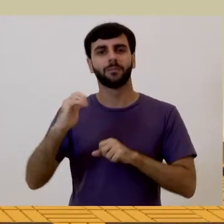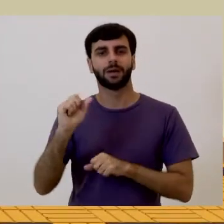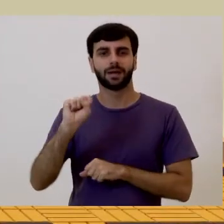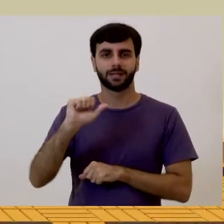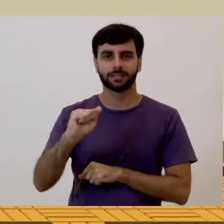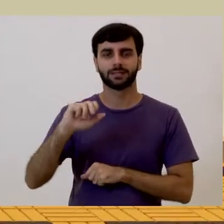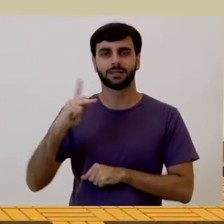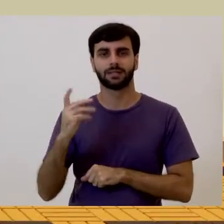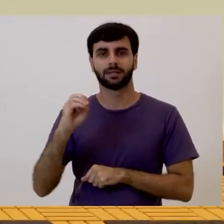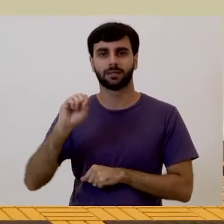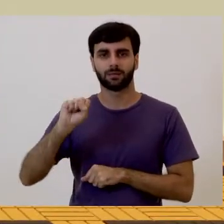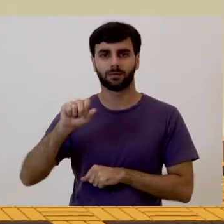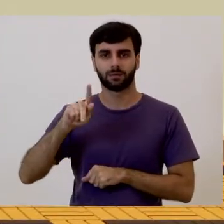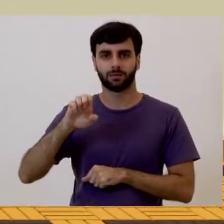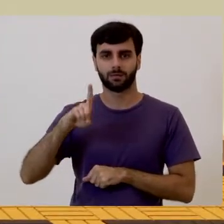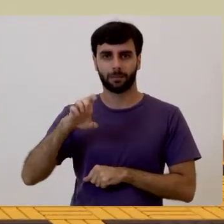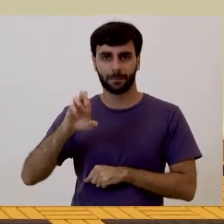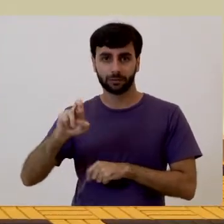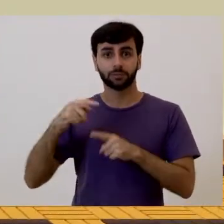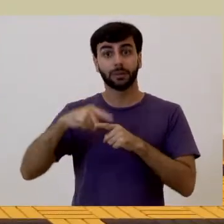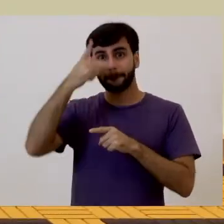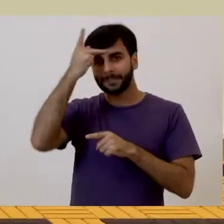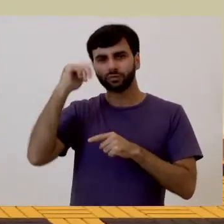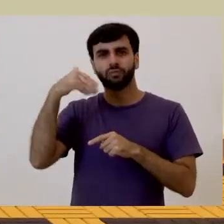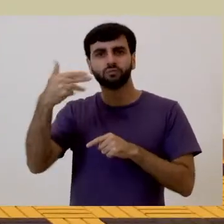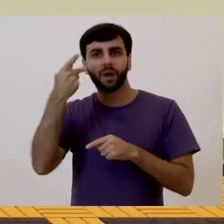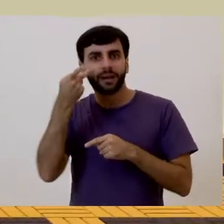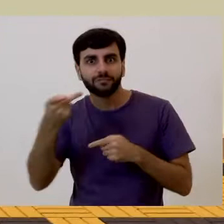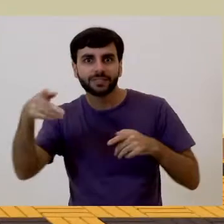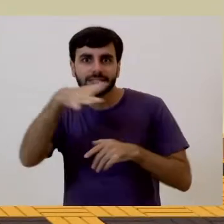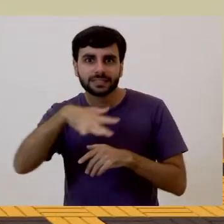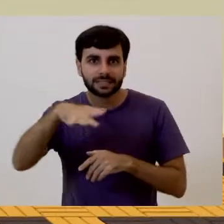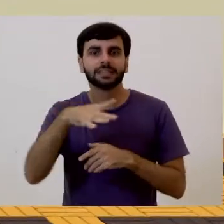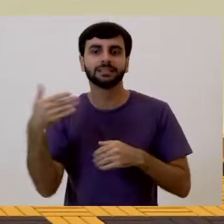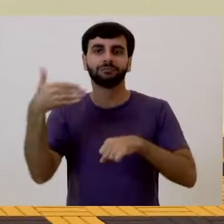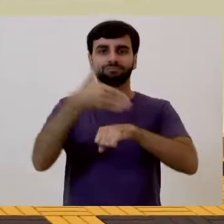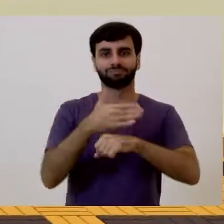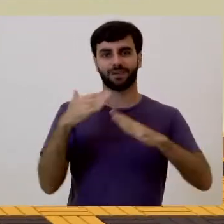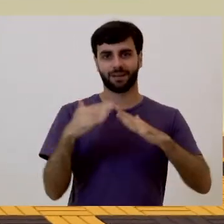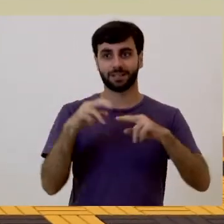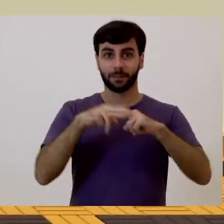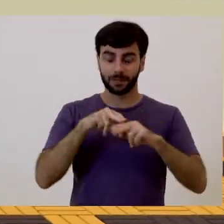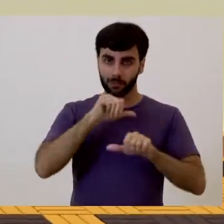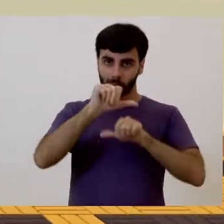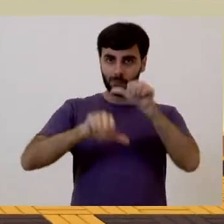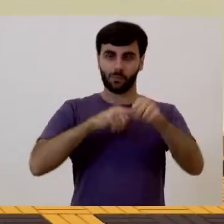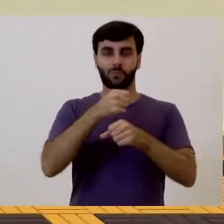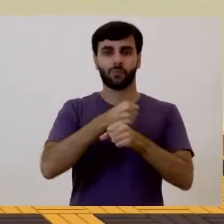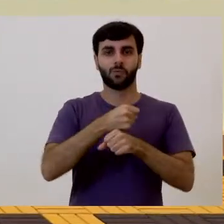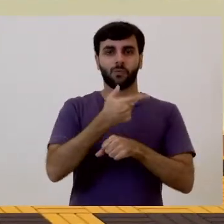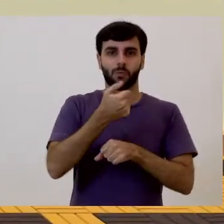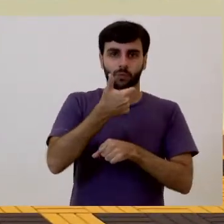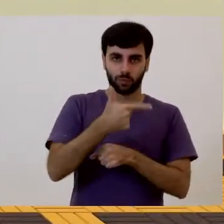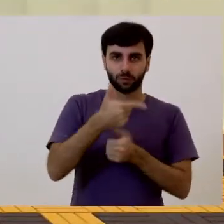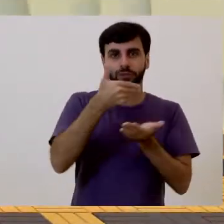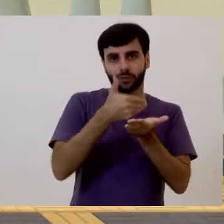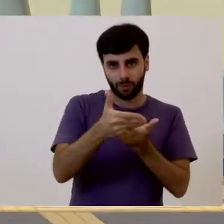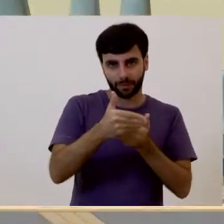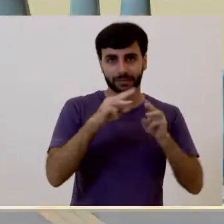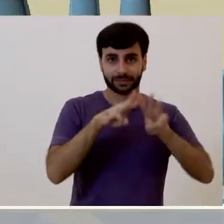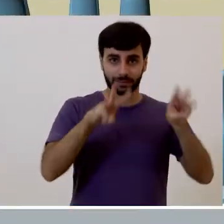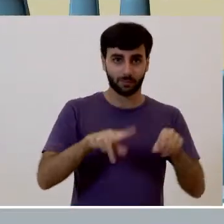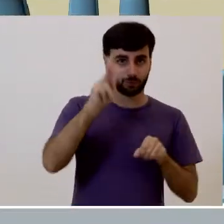de hóspedes, que abrigava principalmente visitantes e lúcidos no campus. E em 2012, a casa de hóspedes deu lugar ao Museu Histórico e a